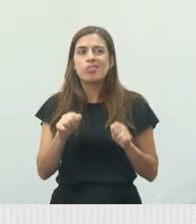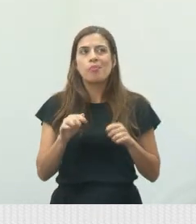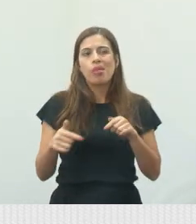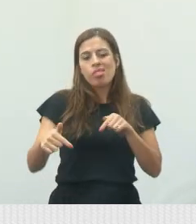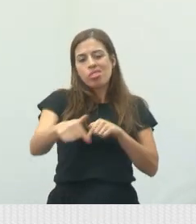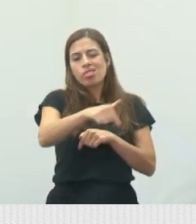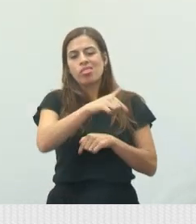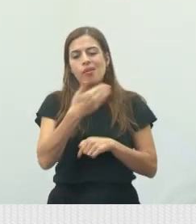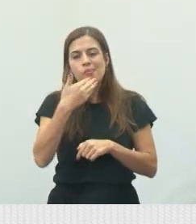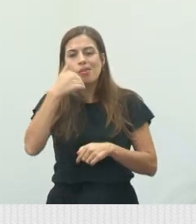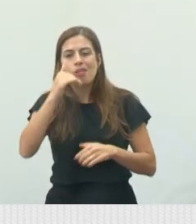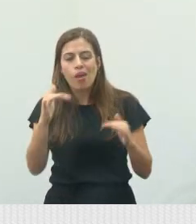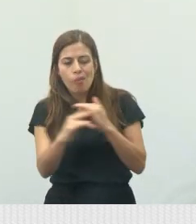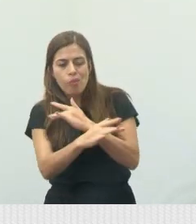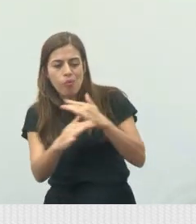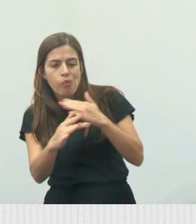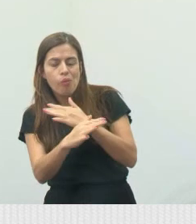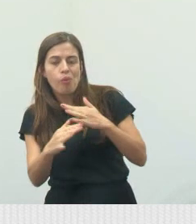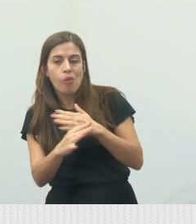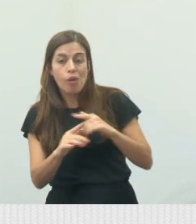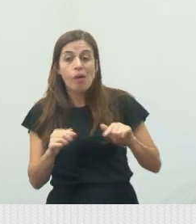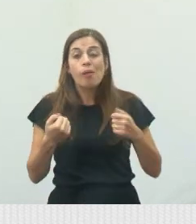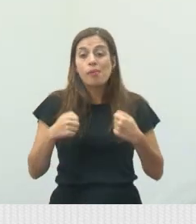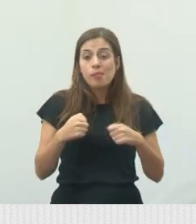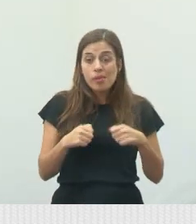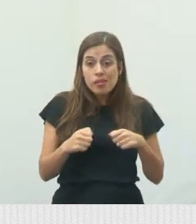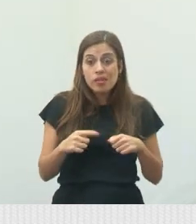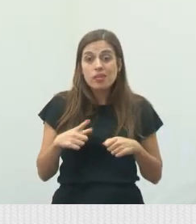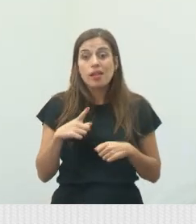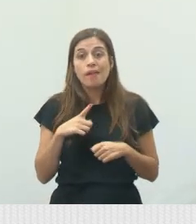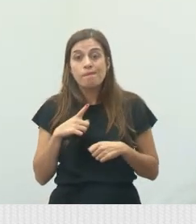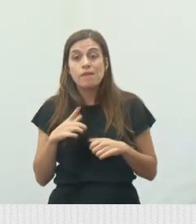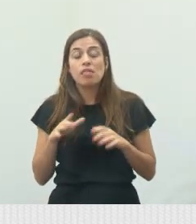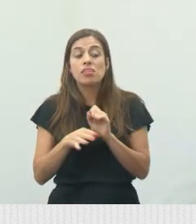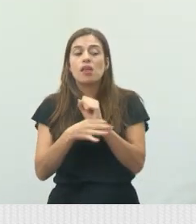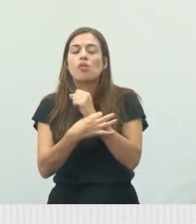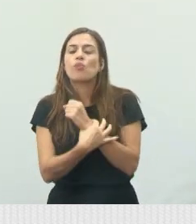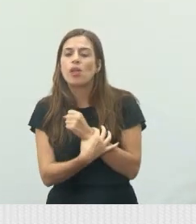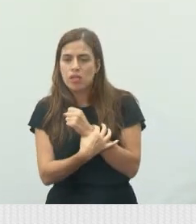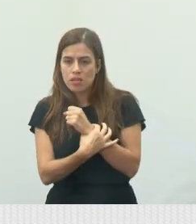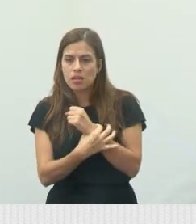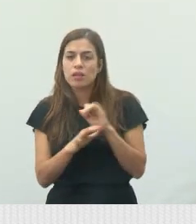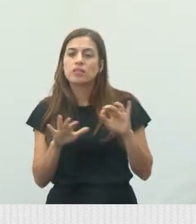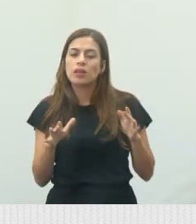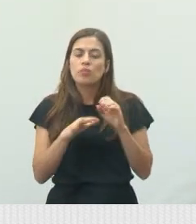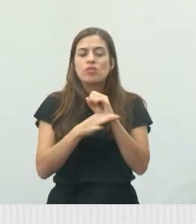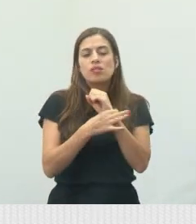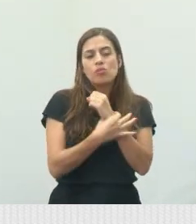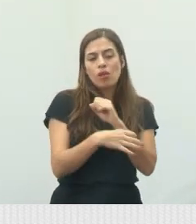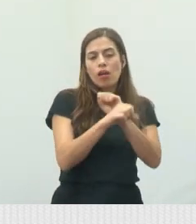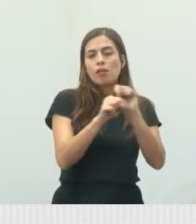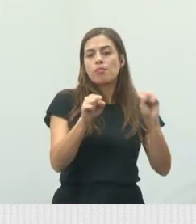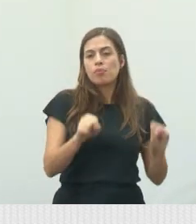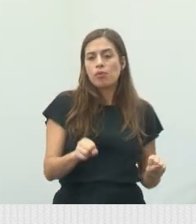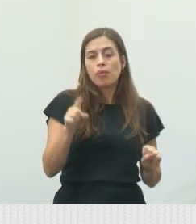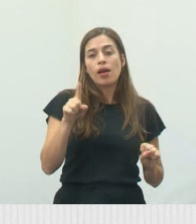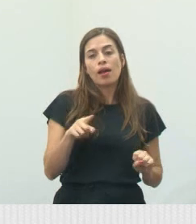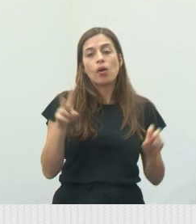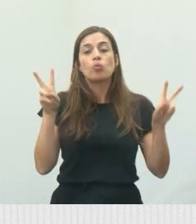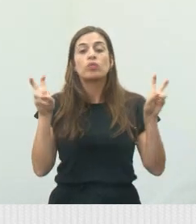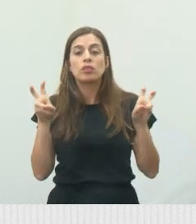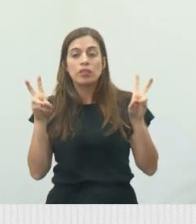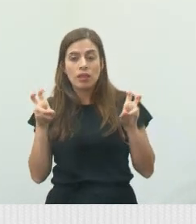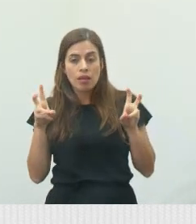rotatória e melhorar a fluidez do trânsito. A gente tem que fazer isso com segurança. Então, segurança pública é um tema